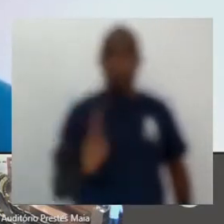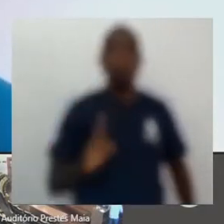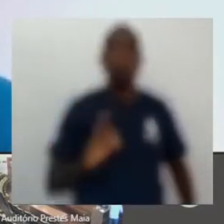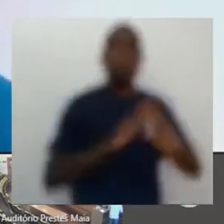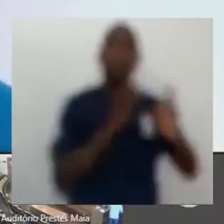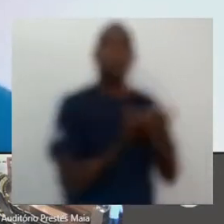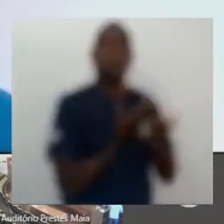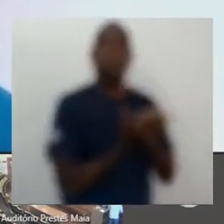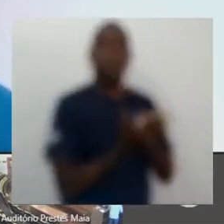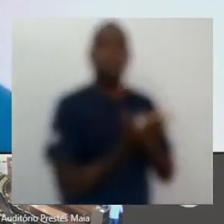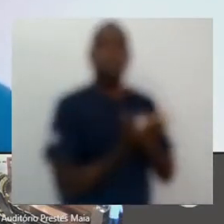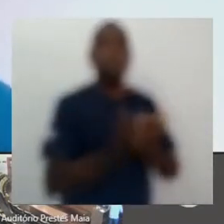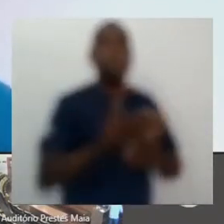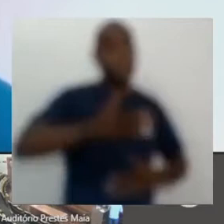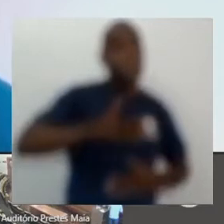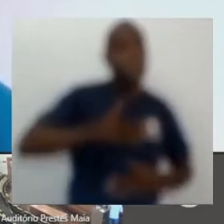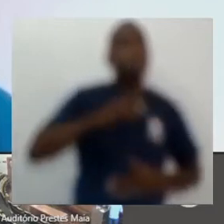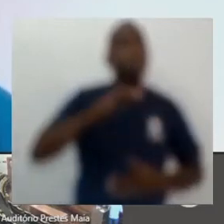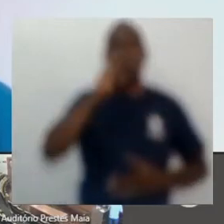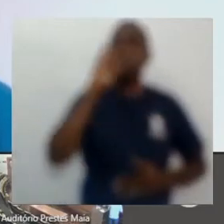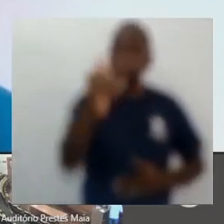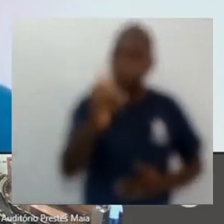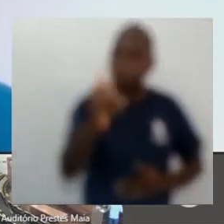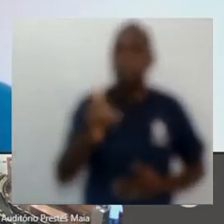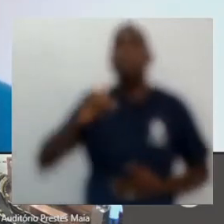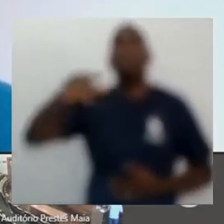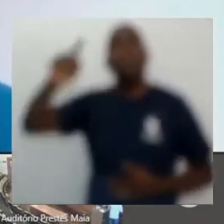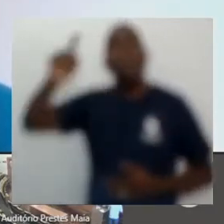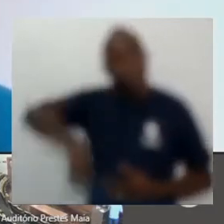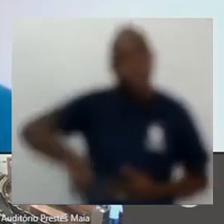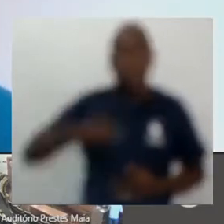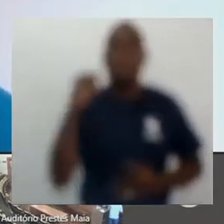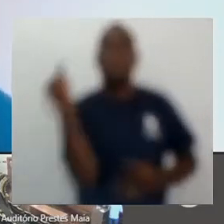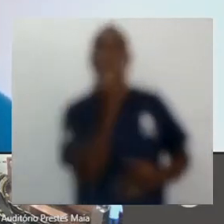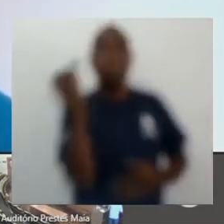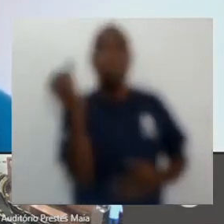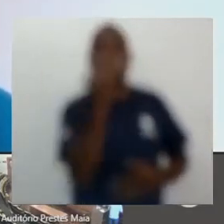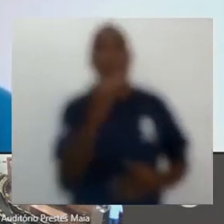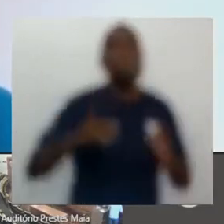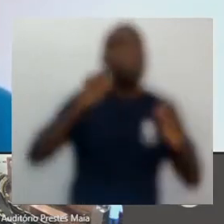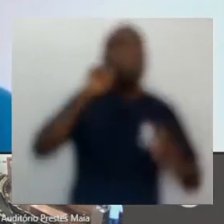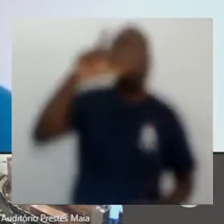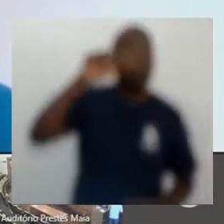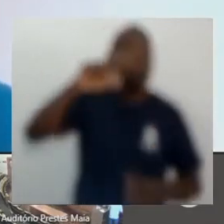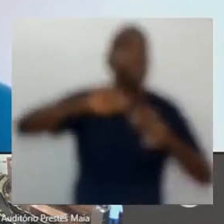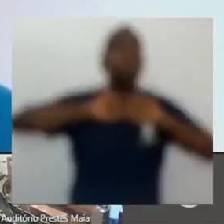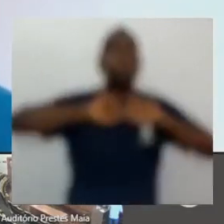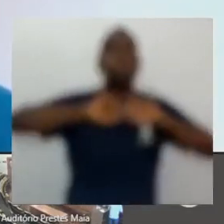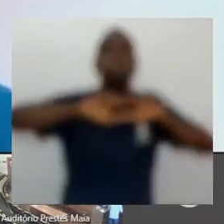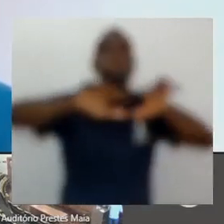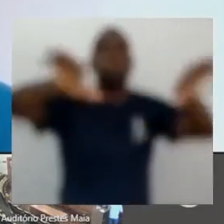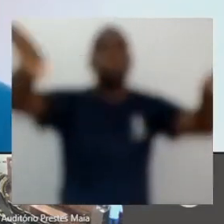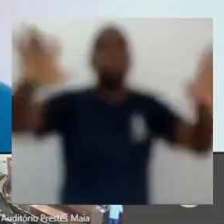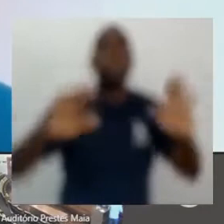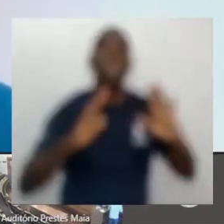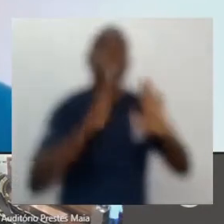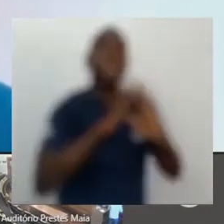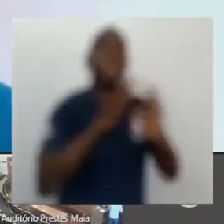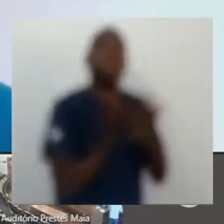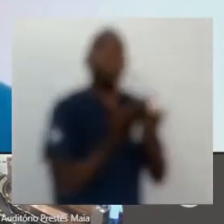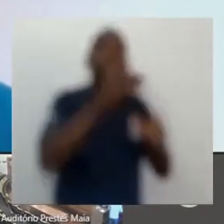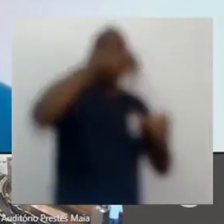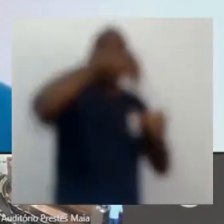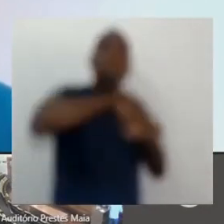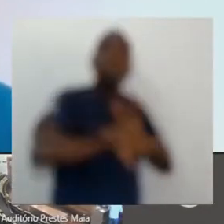que ela é essencial para levar ainda mais fora da escola a cultura. A cultura do nosso povo, ela